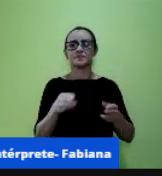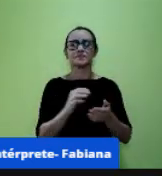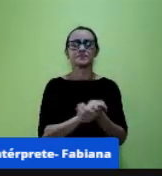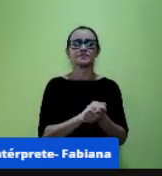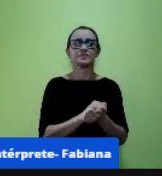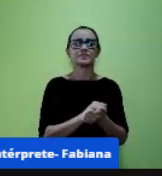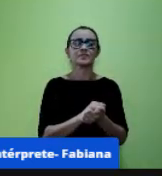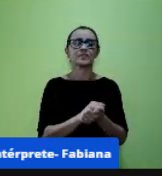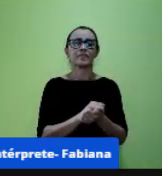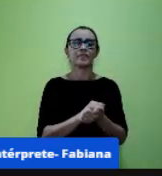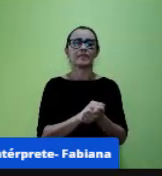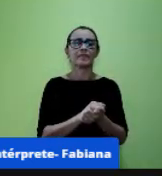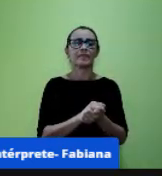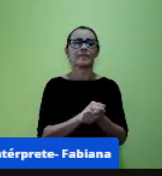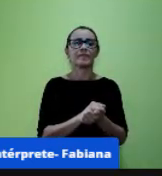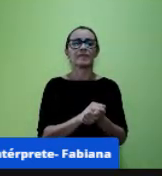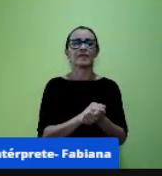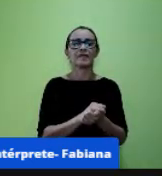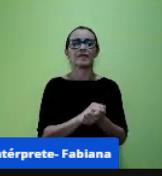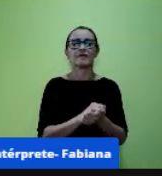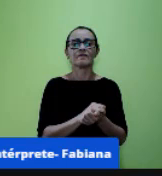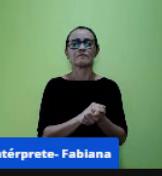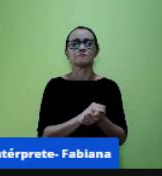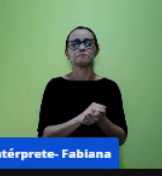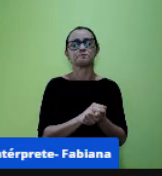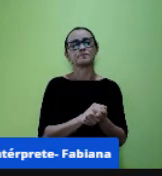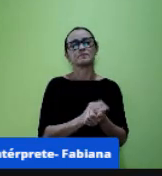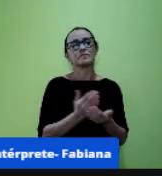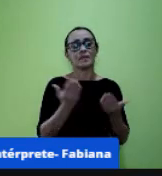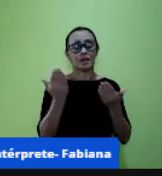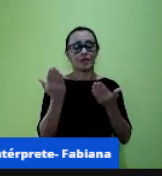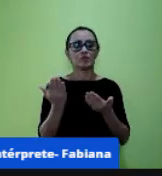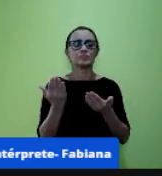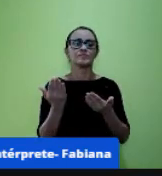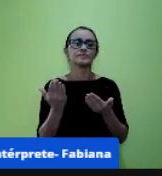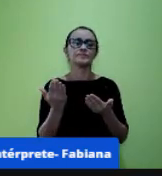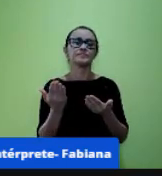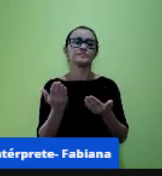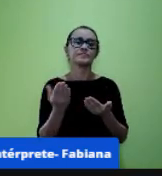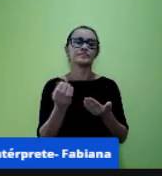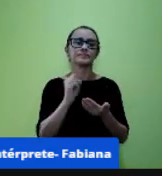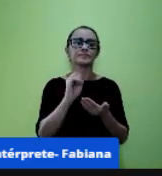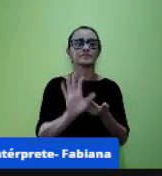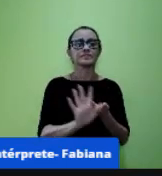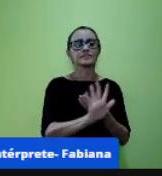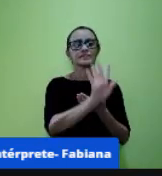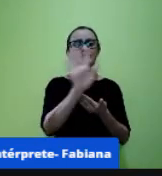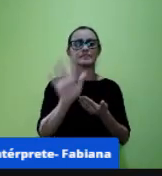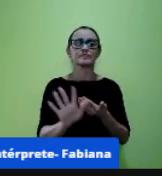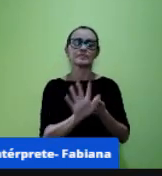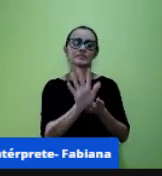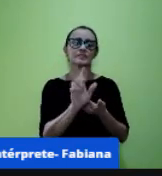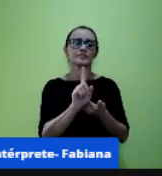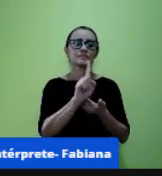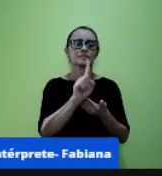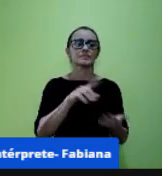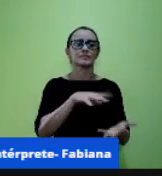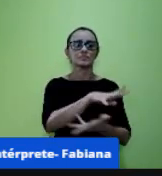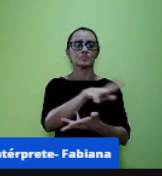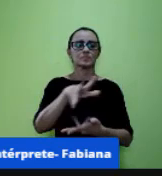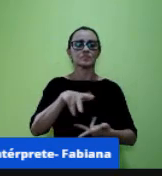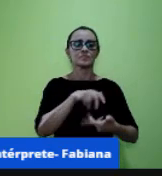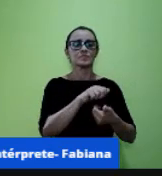tá não eu peguei uma imagem de um livro muito antigo de geografia né